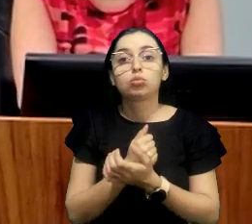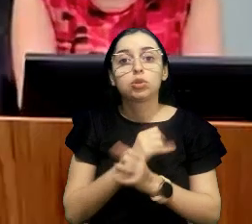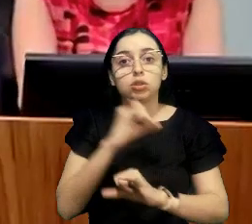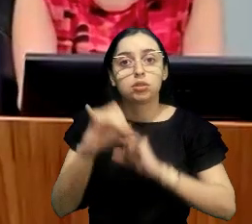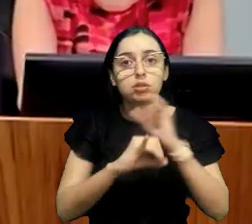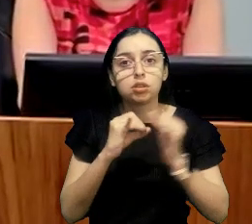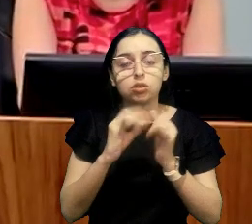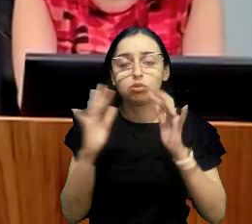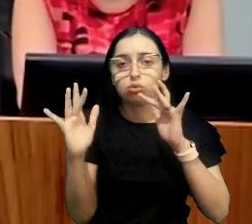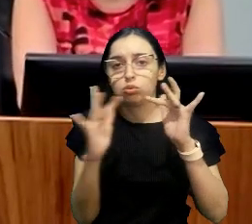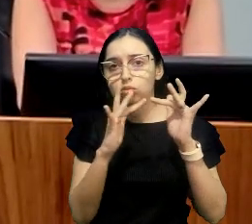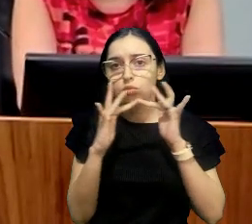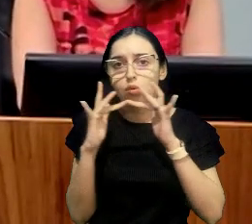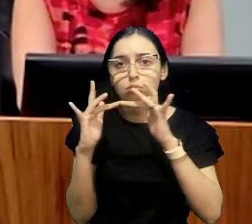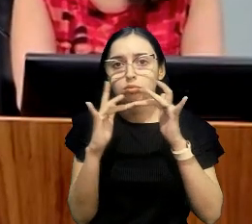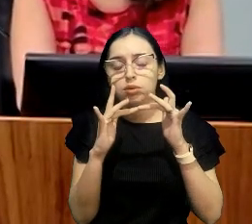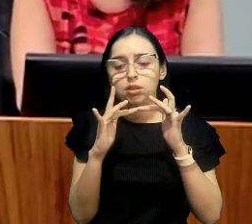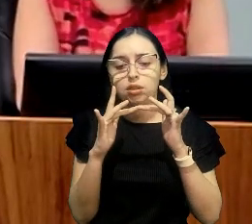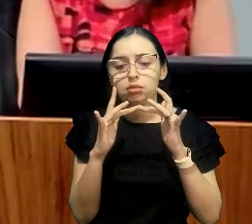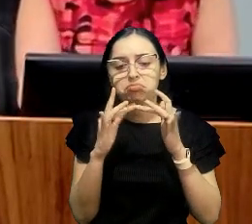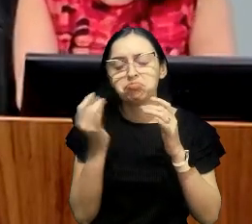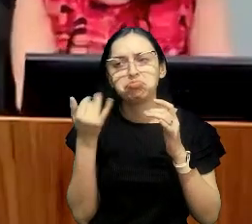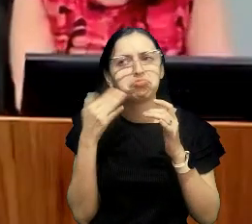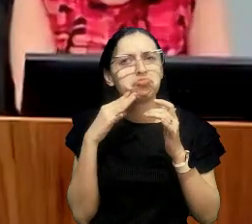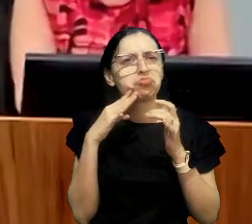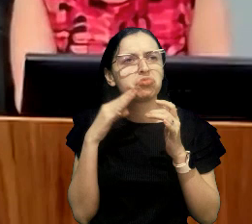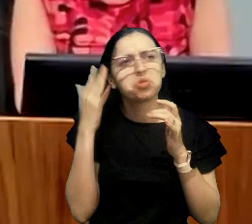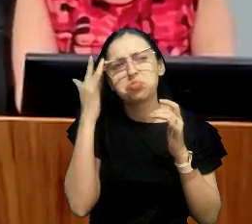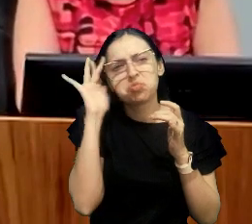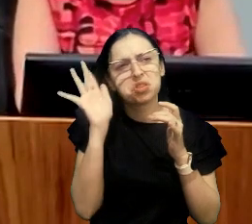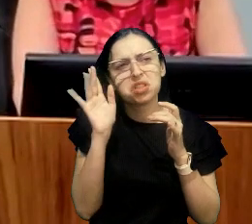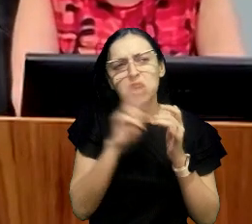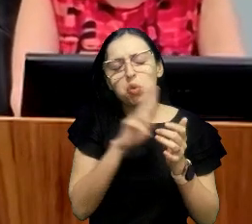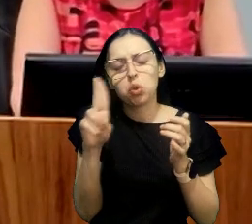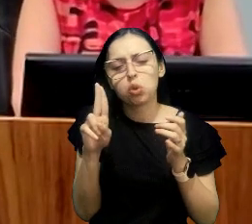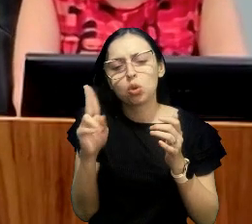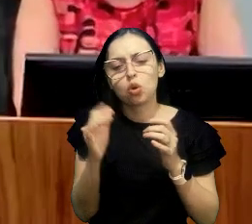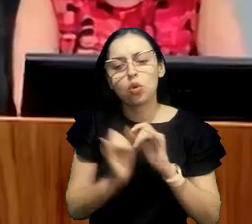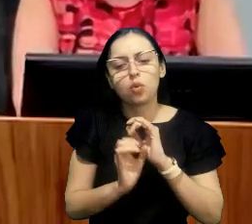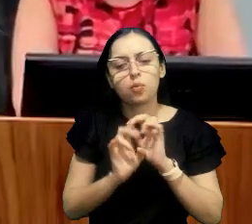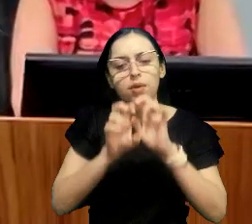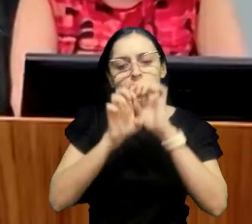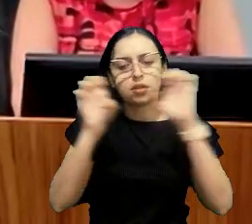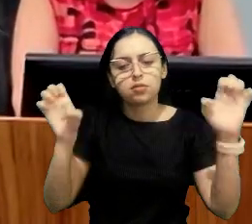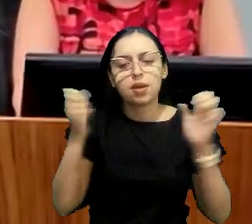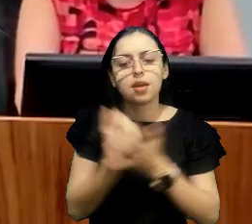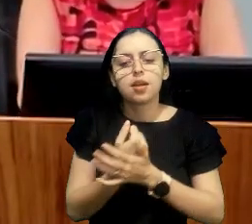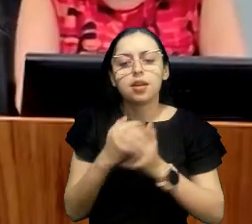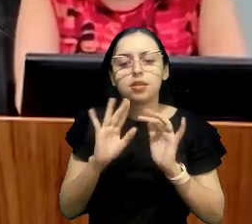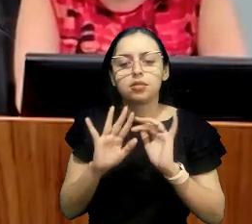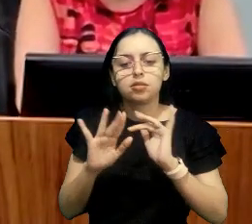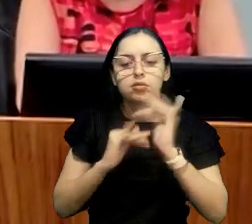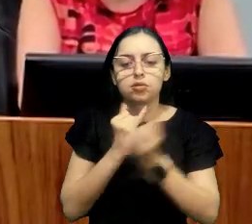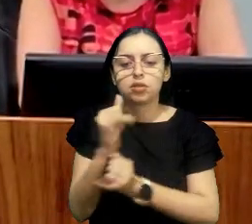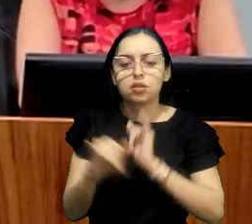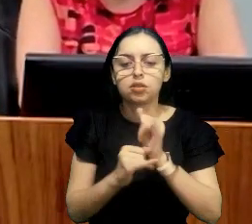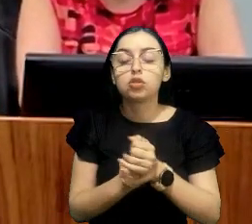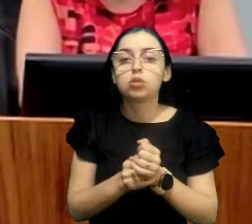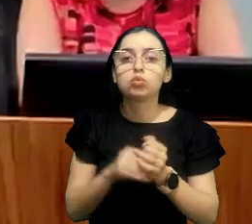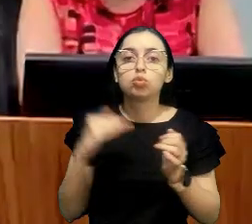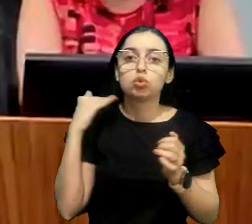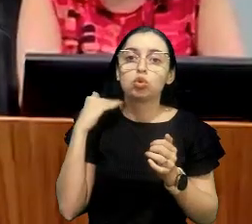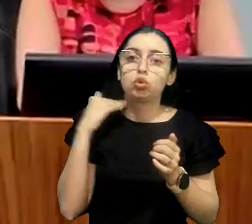conciliação, não sei se chama conciliação aquela plataforma ambiental, eu sou juíza de enlace